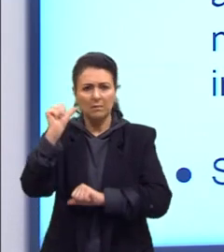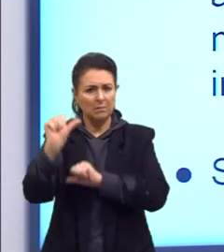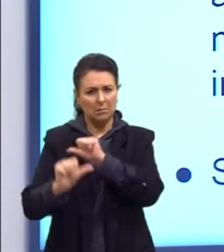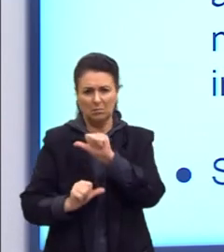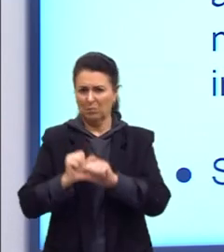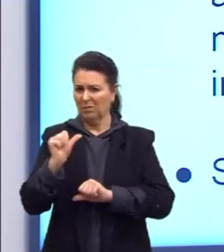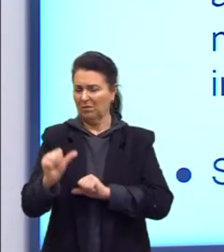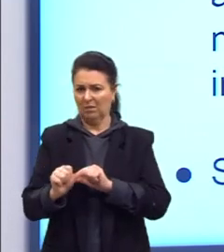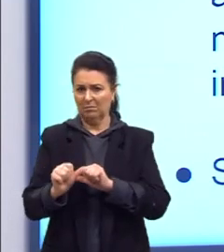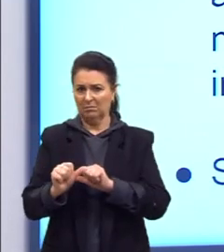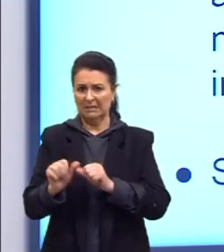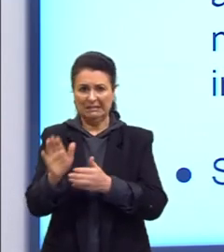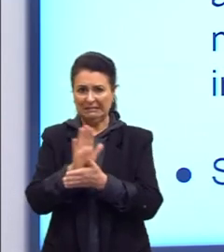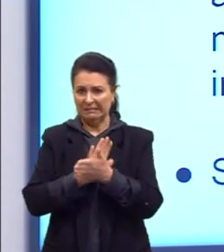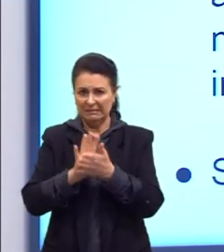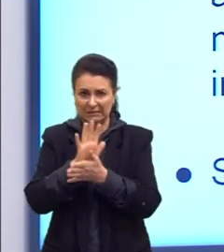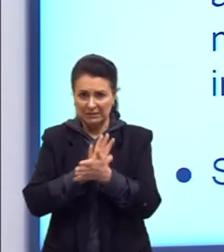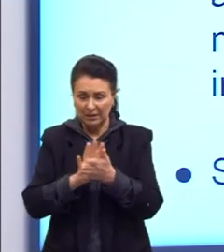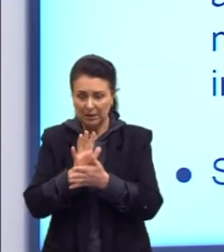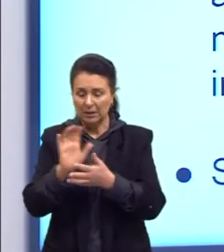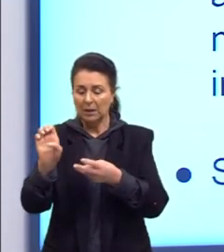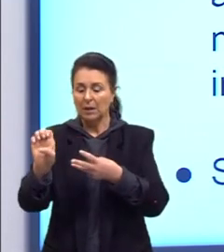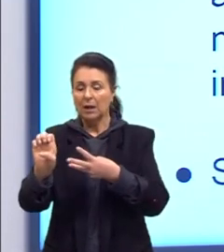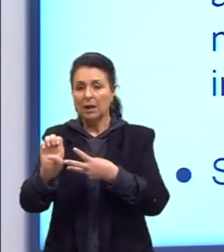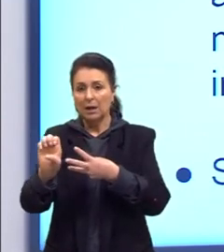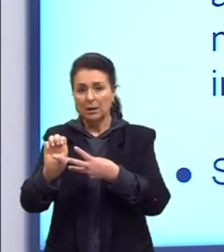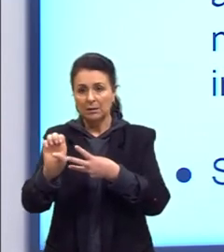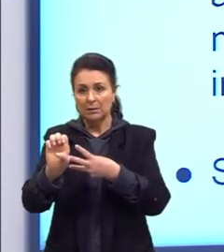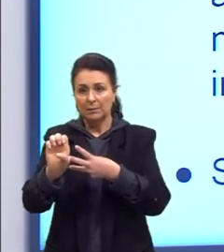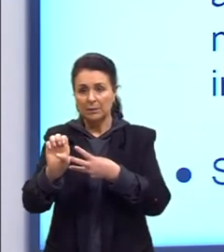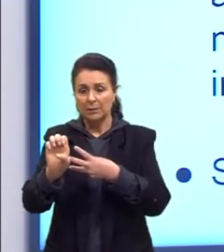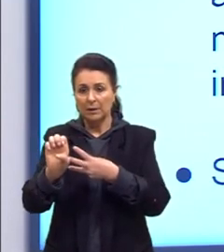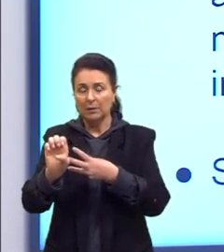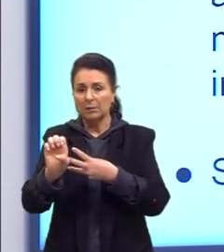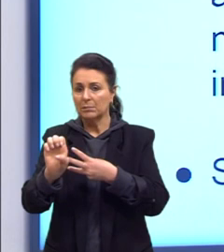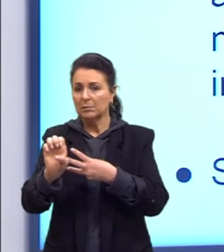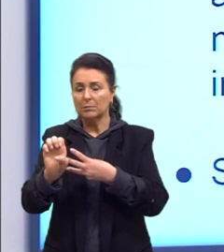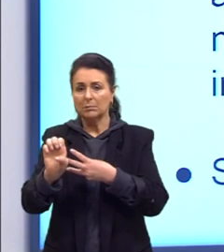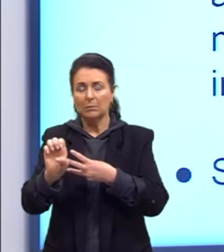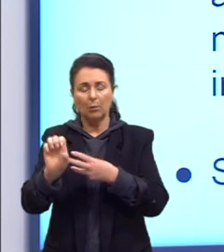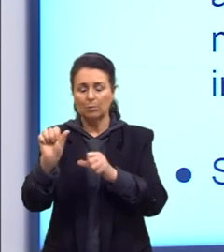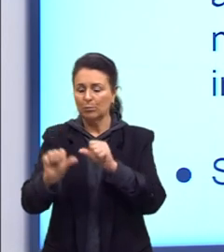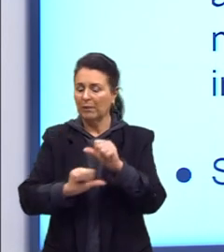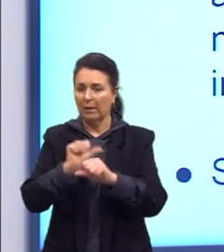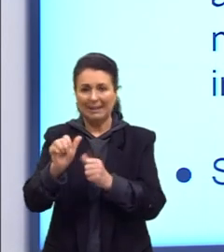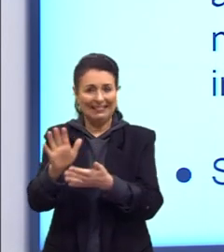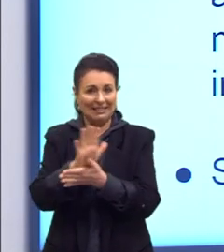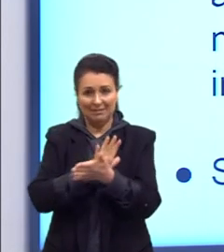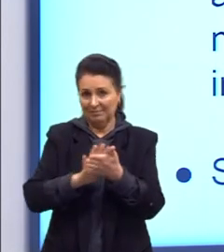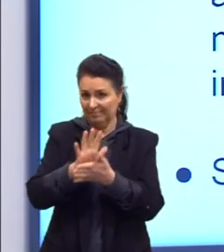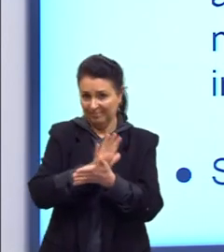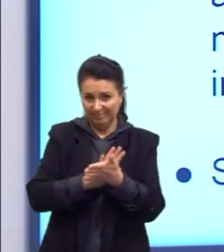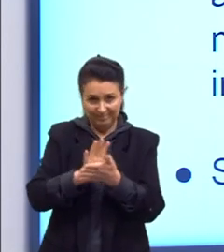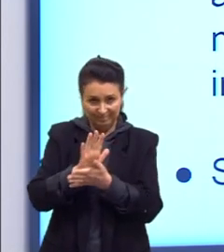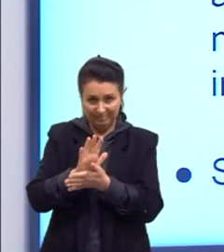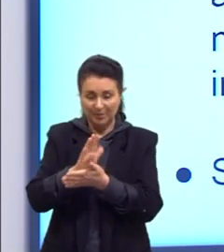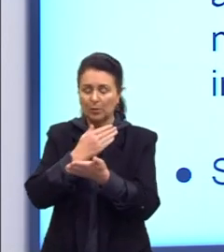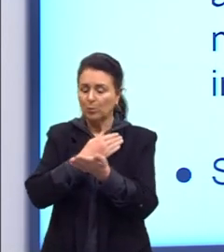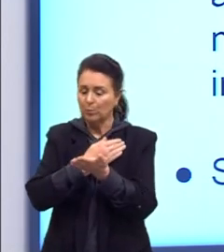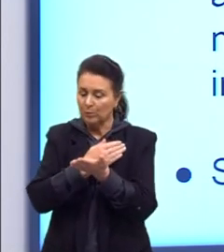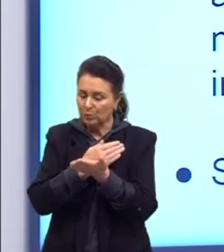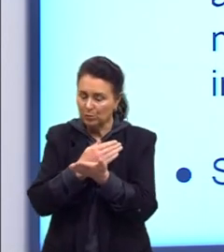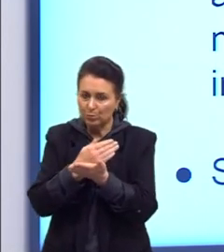mudança nenhuma. As espécies permaneceriam, então, imutáveis, sem mudança, desde que quando